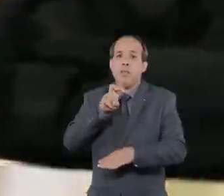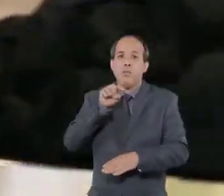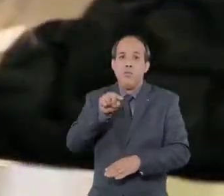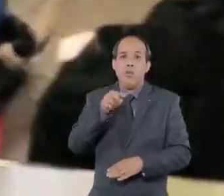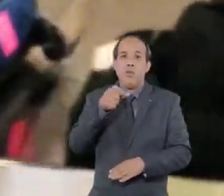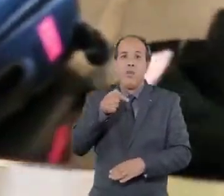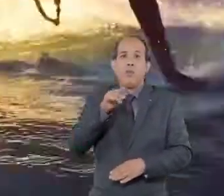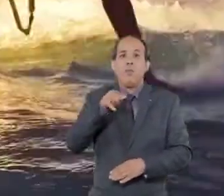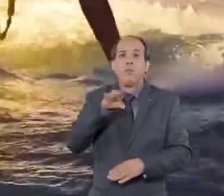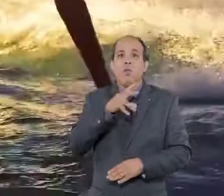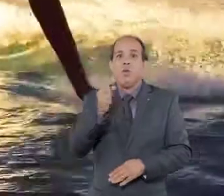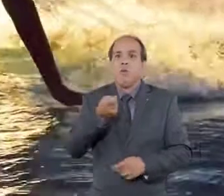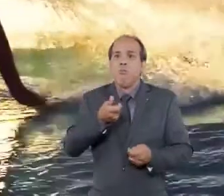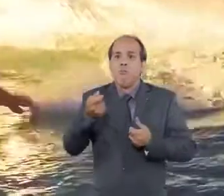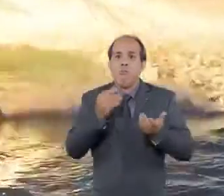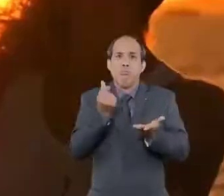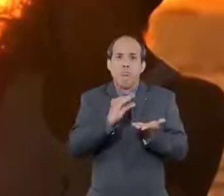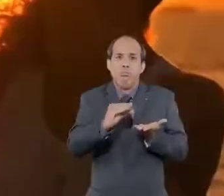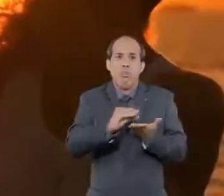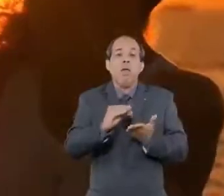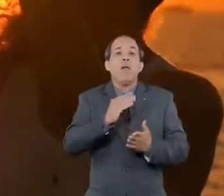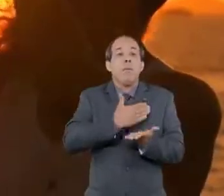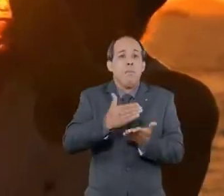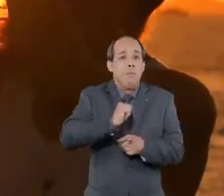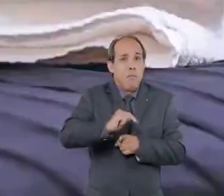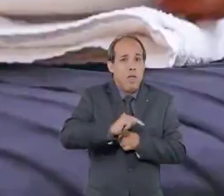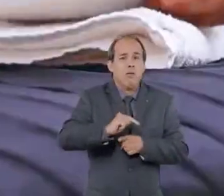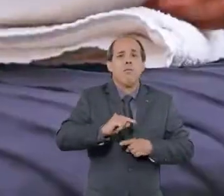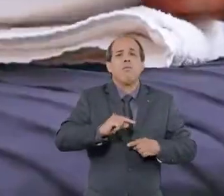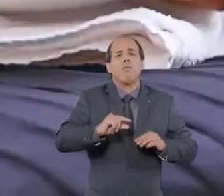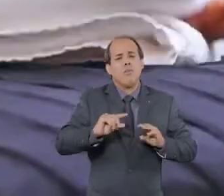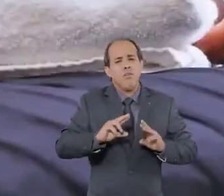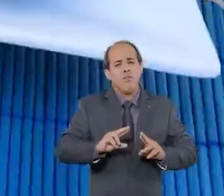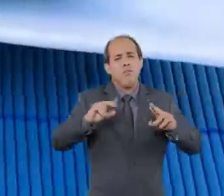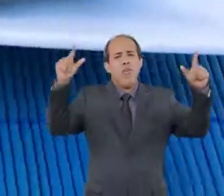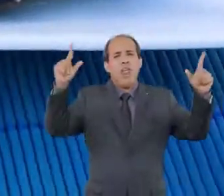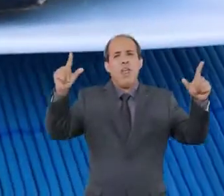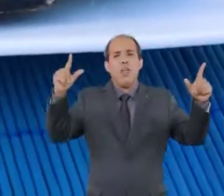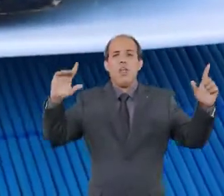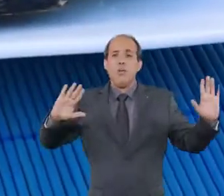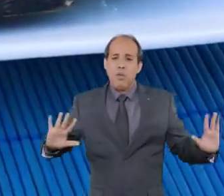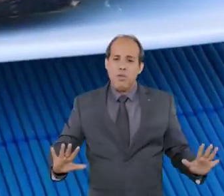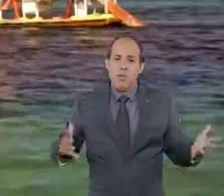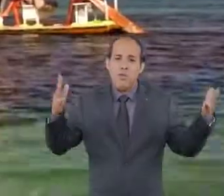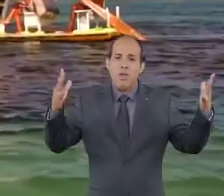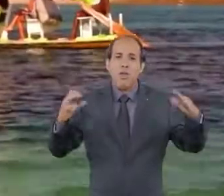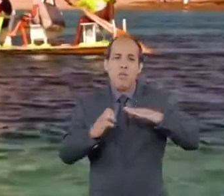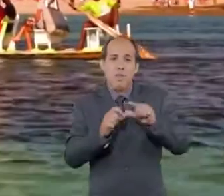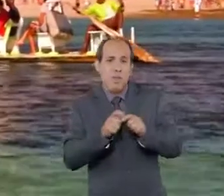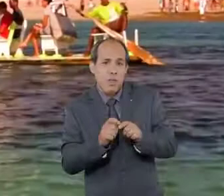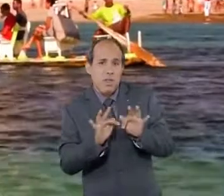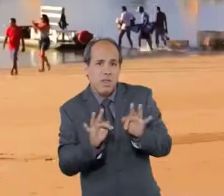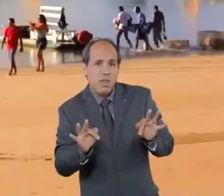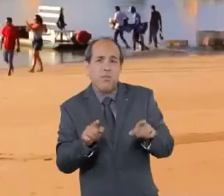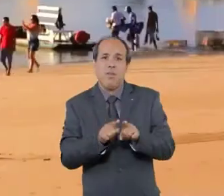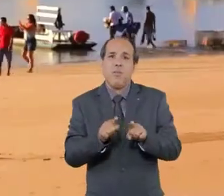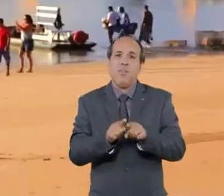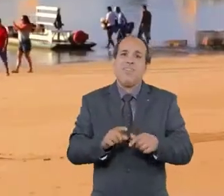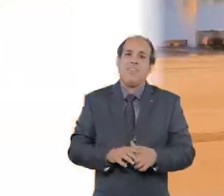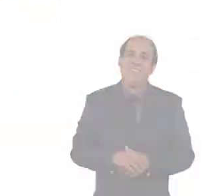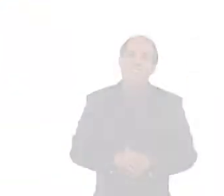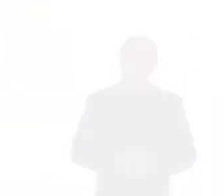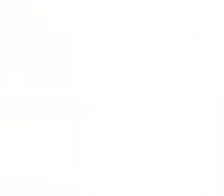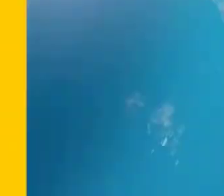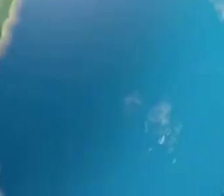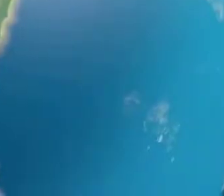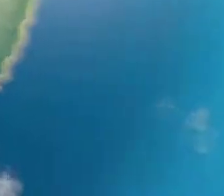Mais de 5,7 milhões em créditos a condições de juros e prazos diferenciados para socorrer pequenas e médias